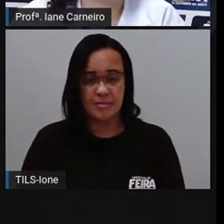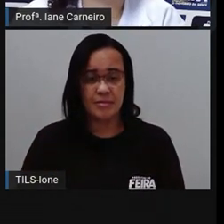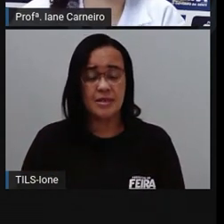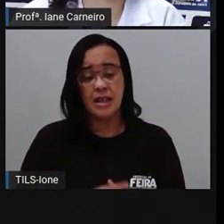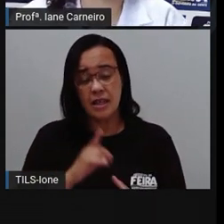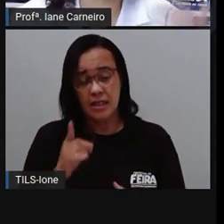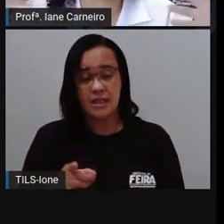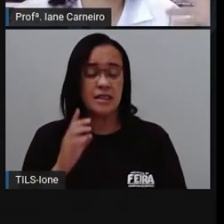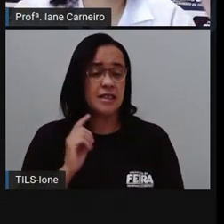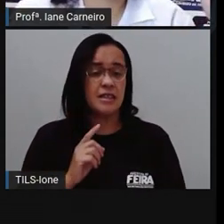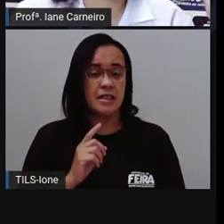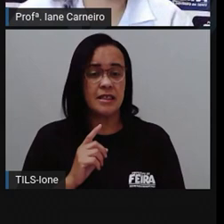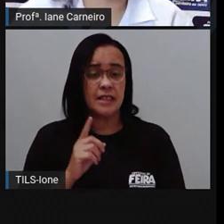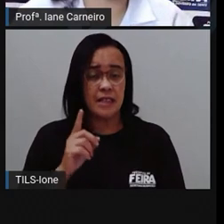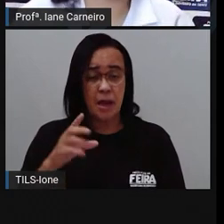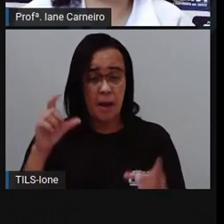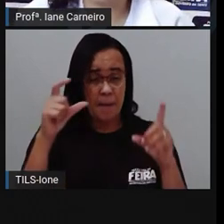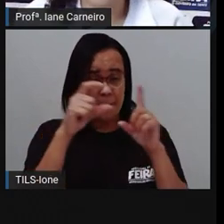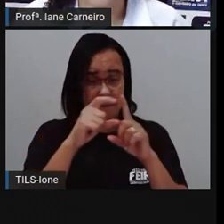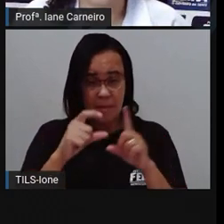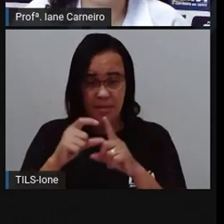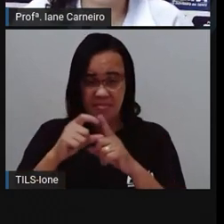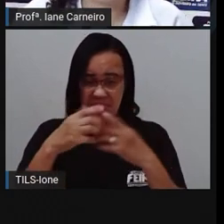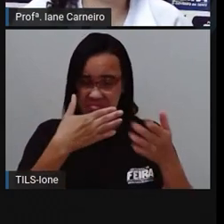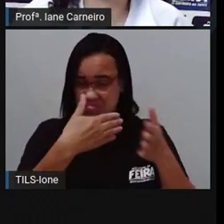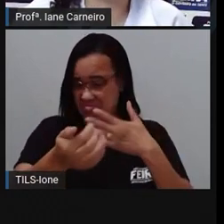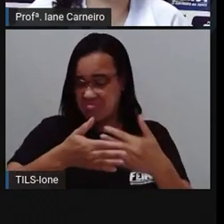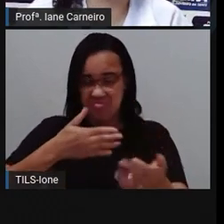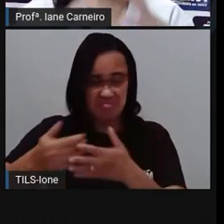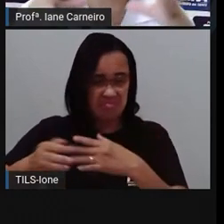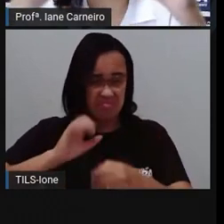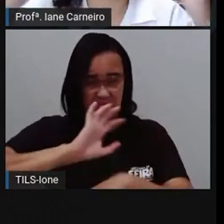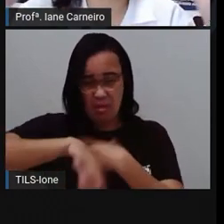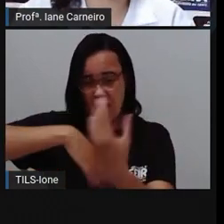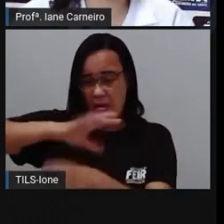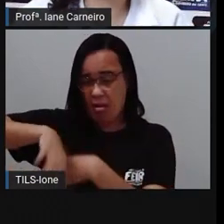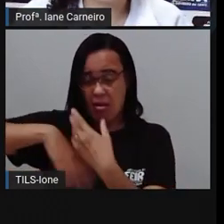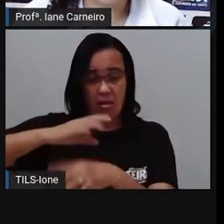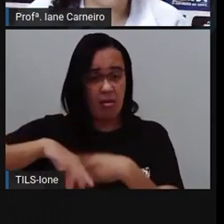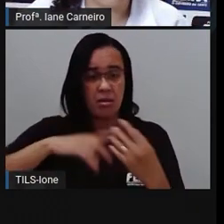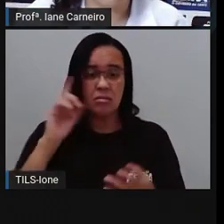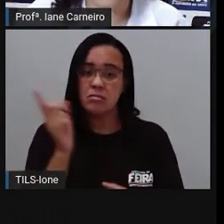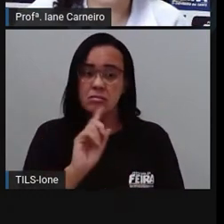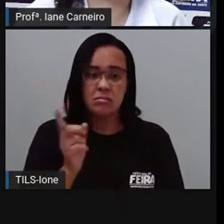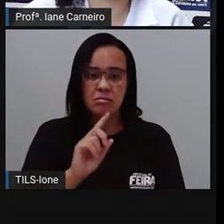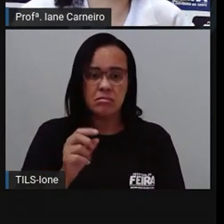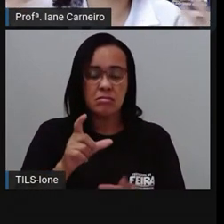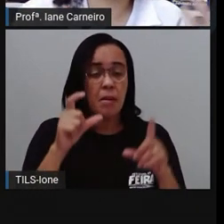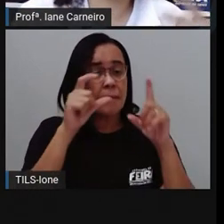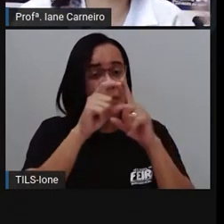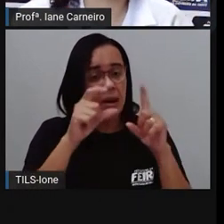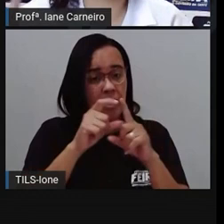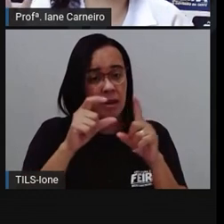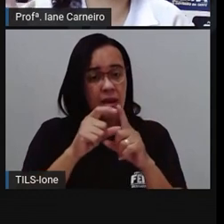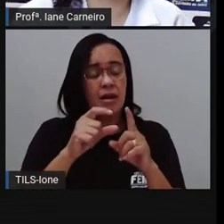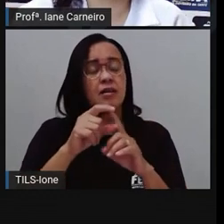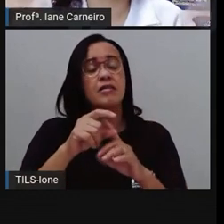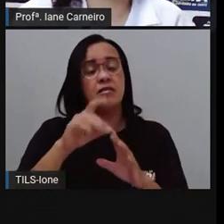palavras, elas não estão soltas aí, de qualquer forma, né? Elas têm um contexto, né? A gente não